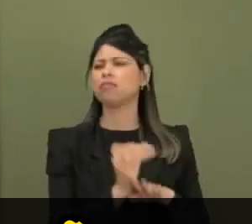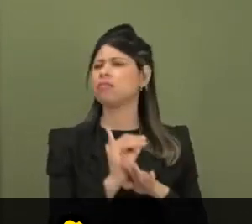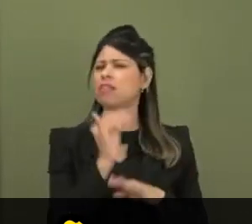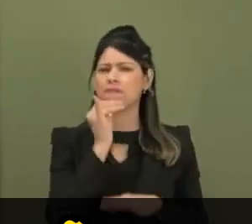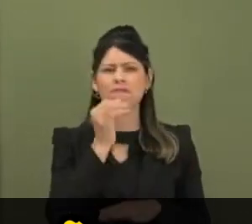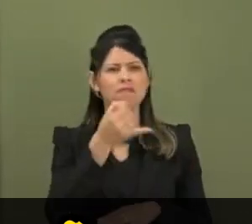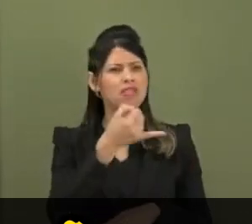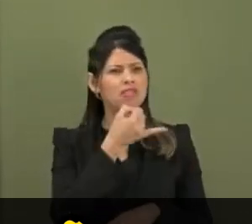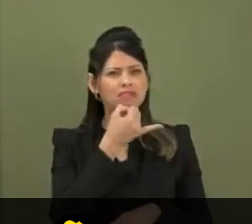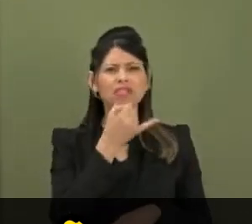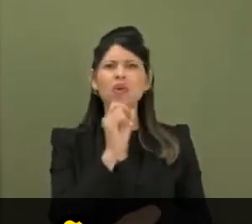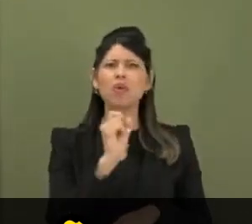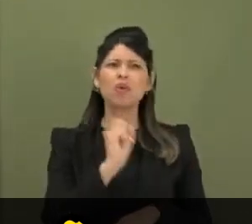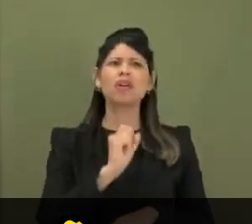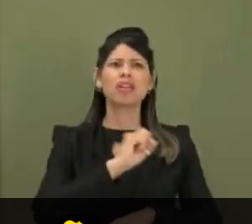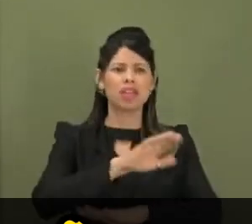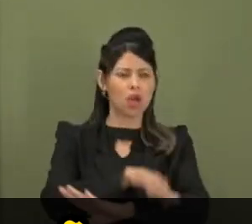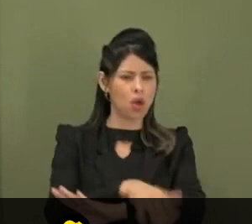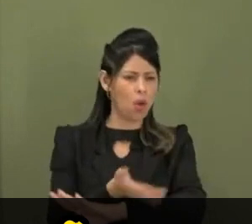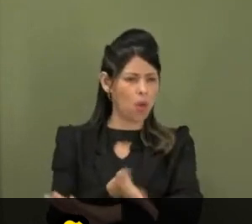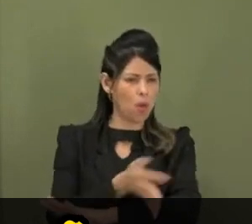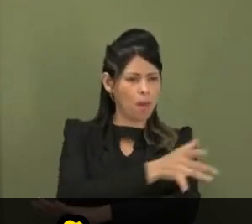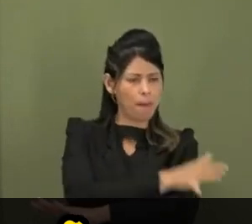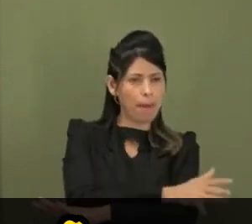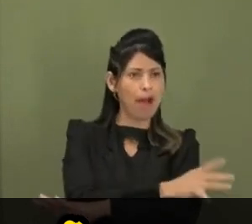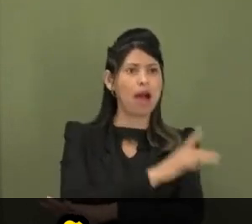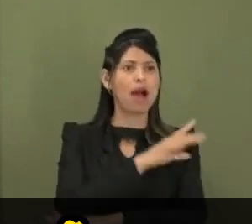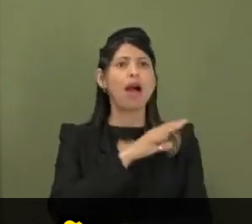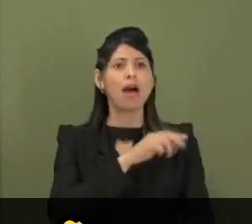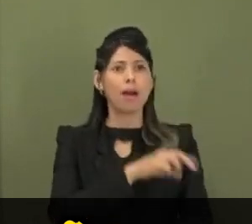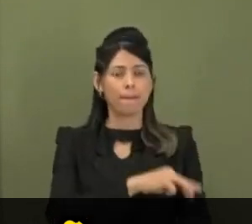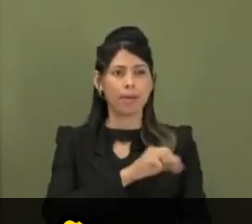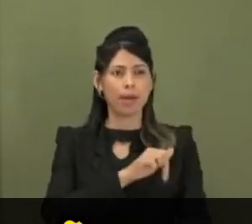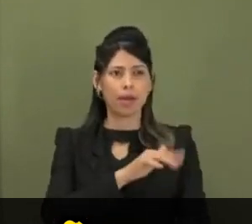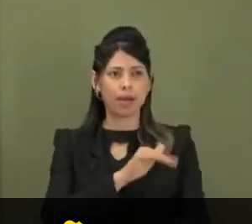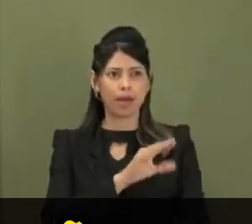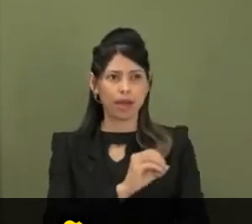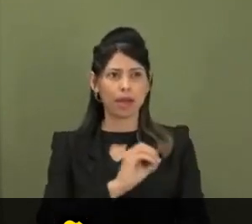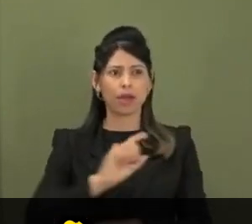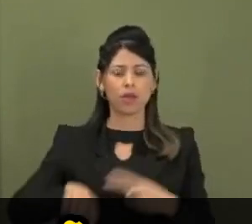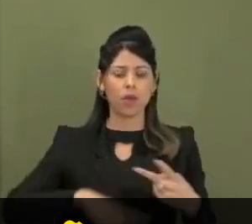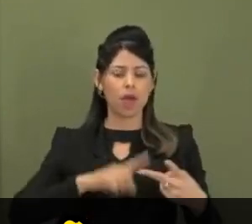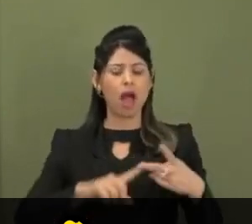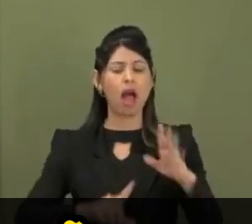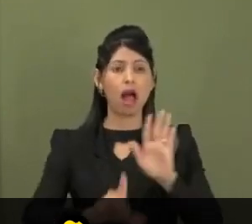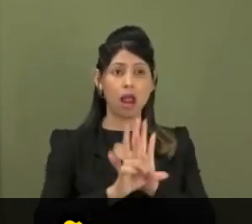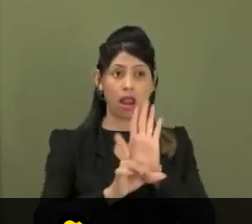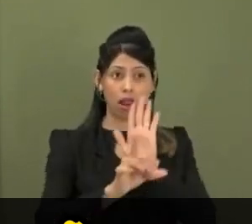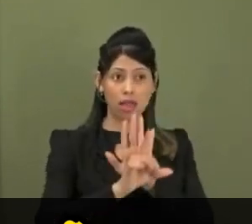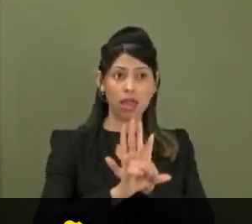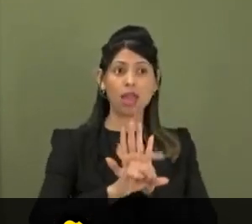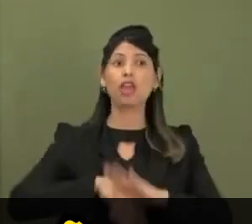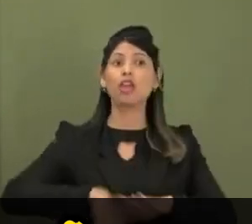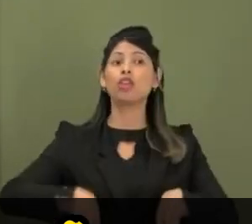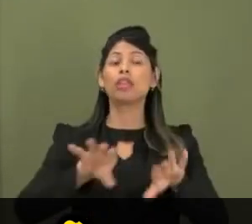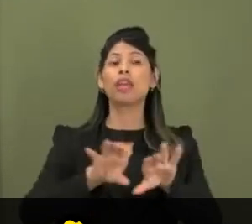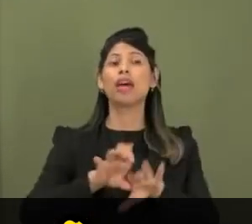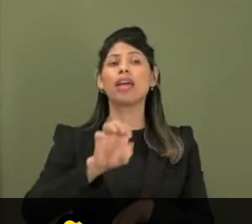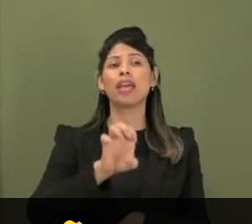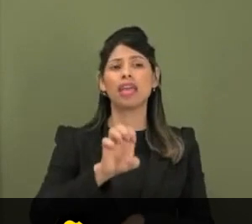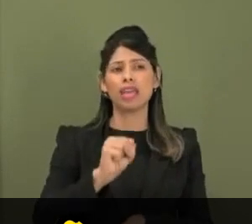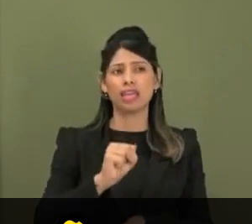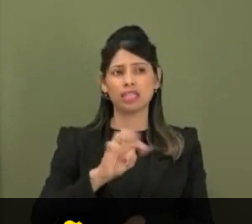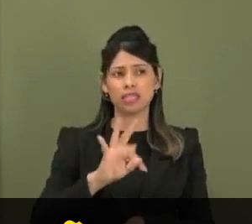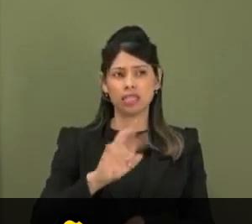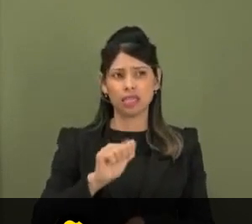a questão do marco temporal está aí para demonstrar isso, a lei das estatais, a questão do